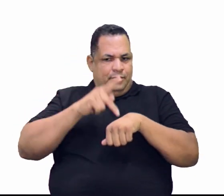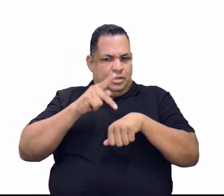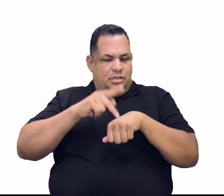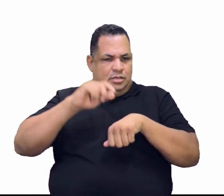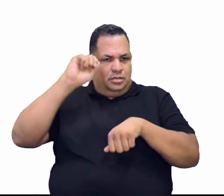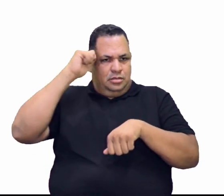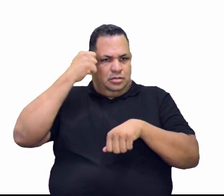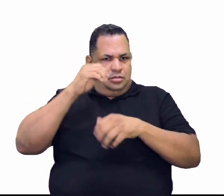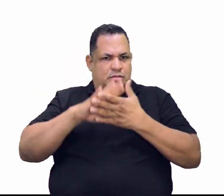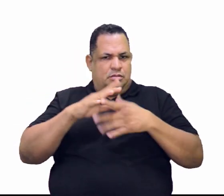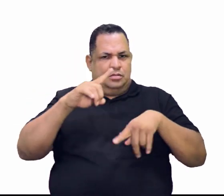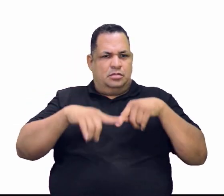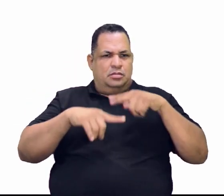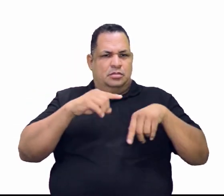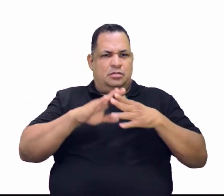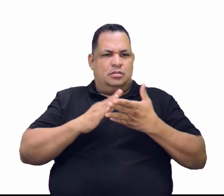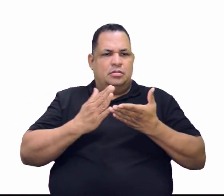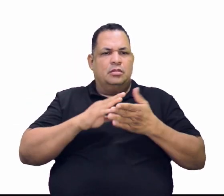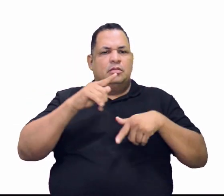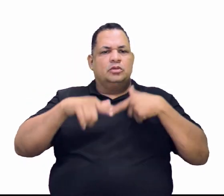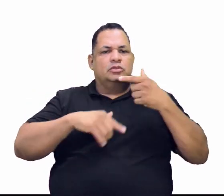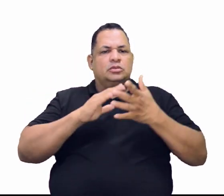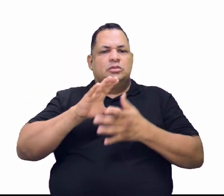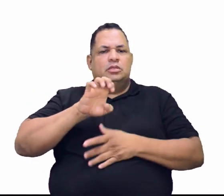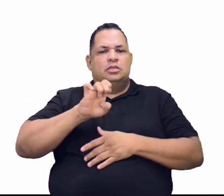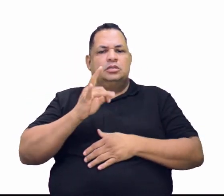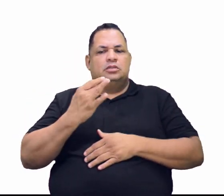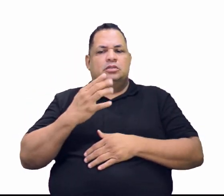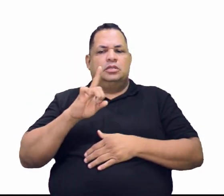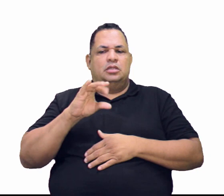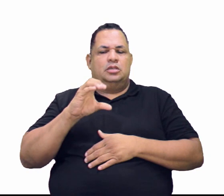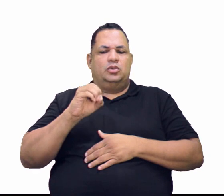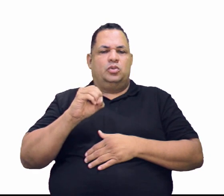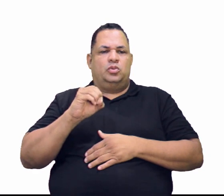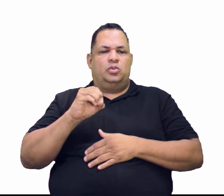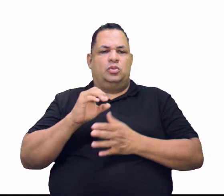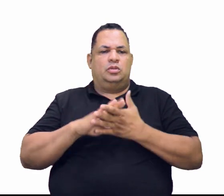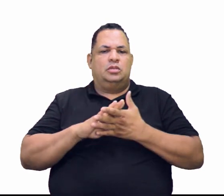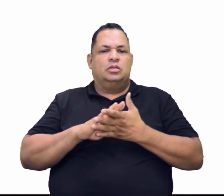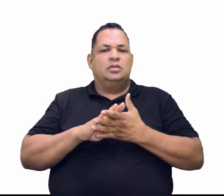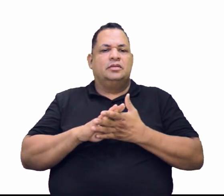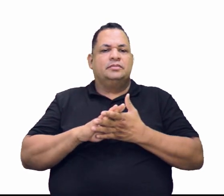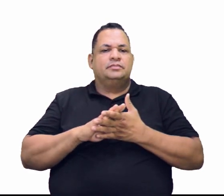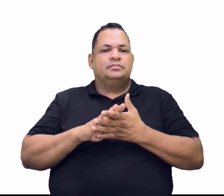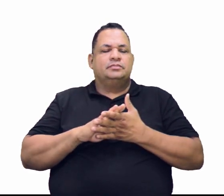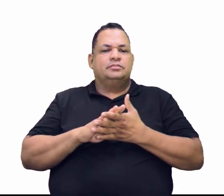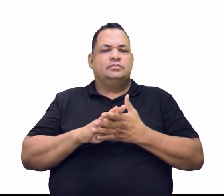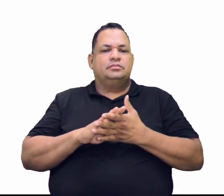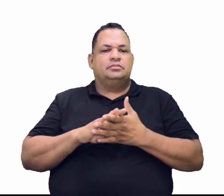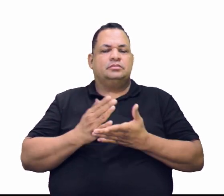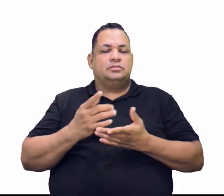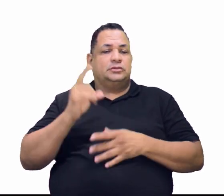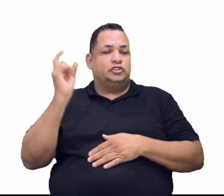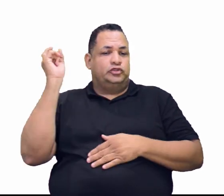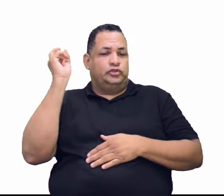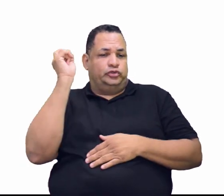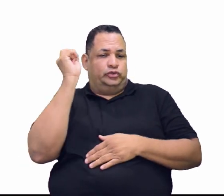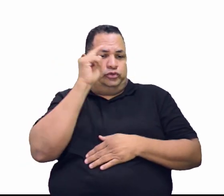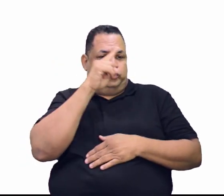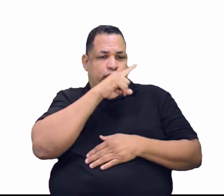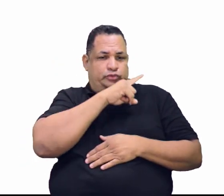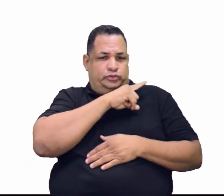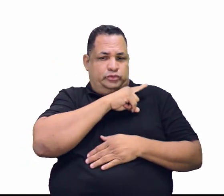caçeterita é a matéria-prima para a produção de estânio. A caçeterita, ela é um minério